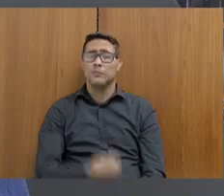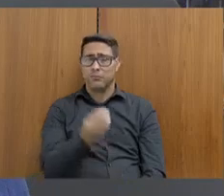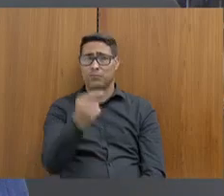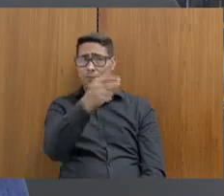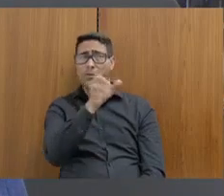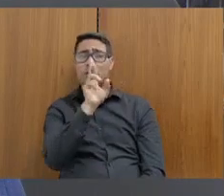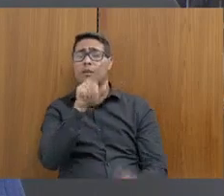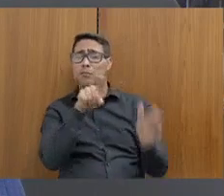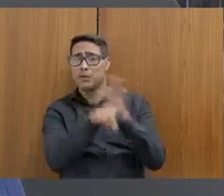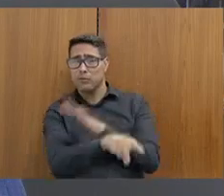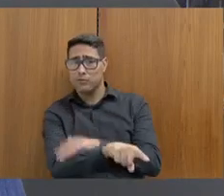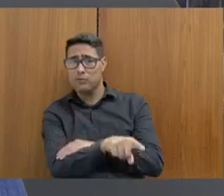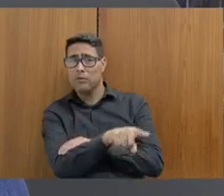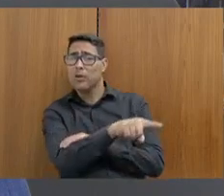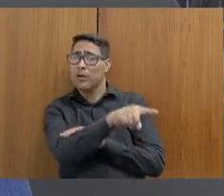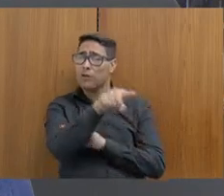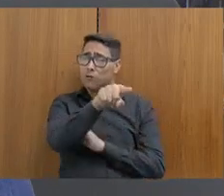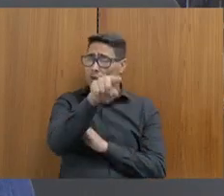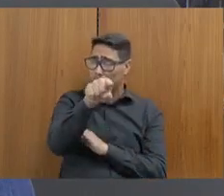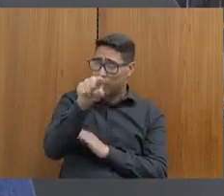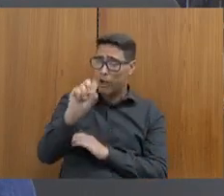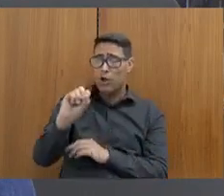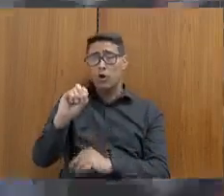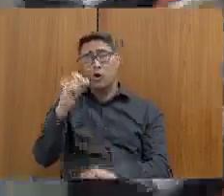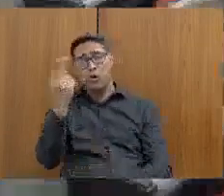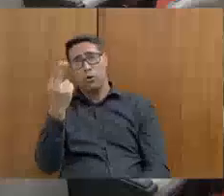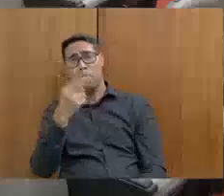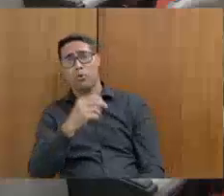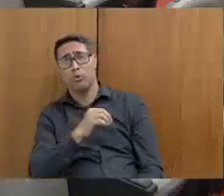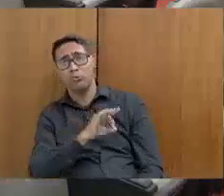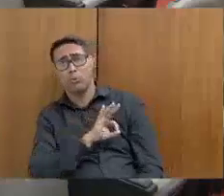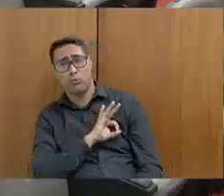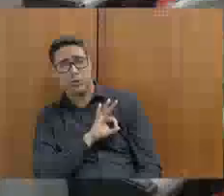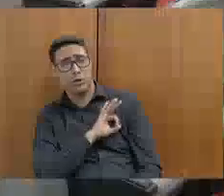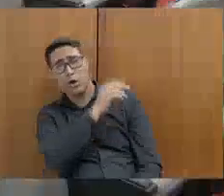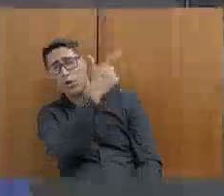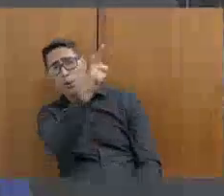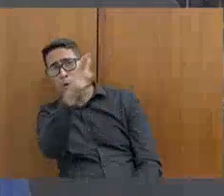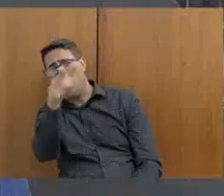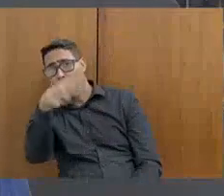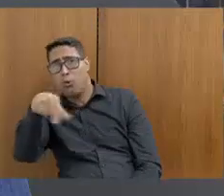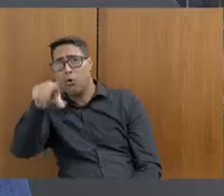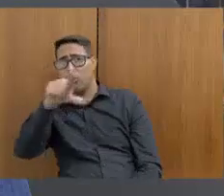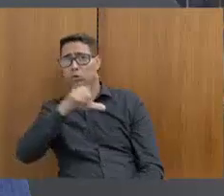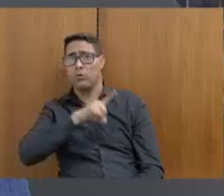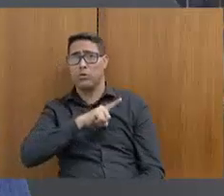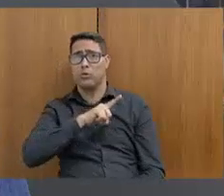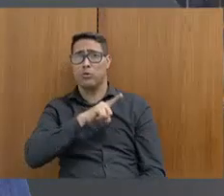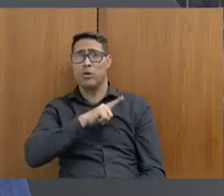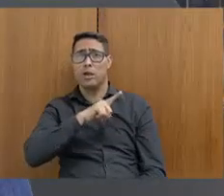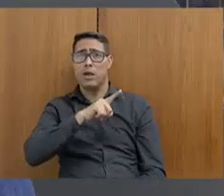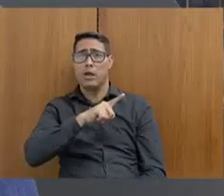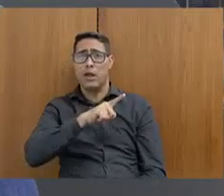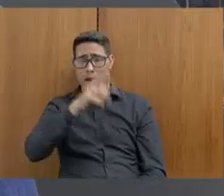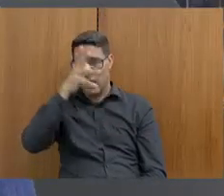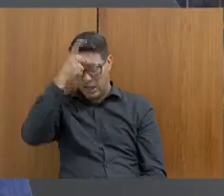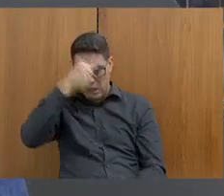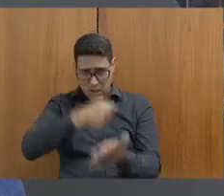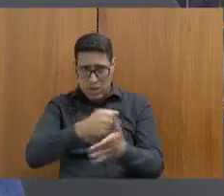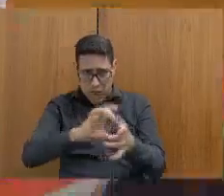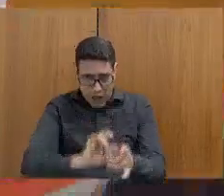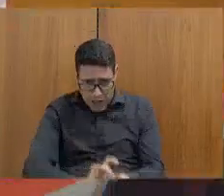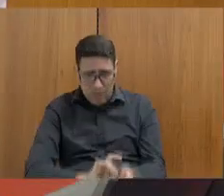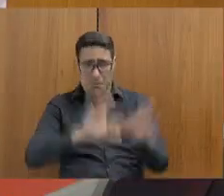senhor ou algum policial sob sua gestão tem ordem para liberar o autor de feminicídio para sair da cadeia?